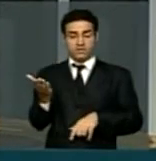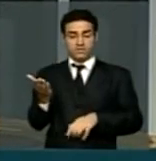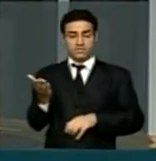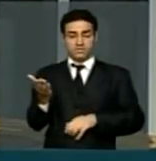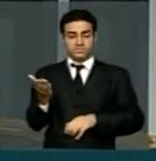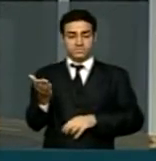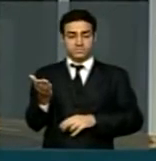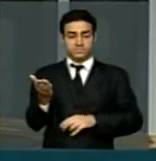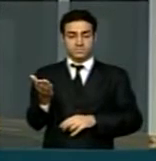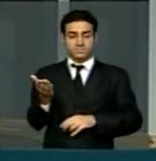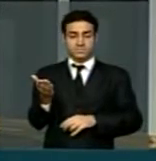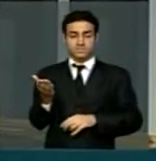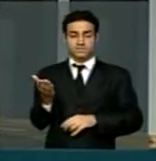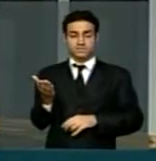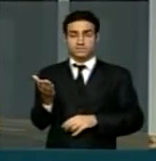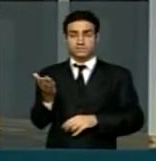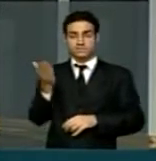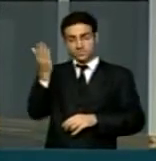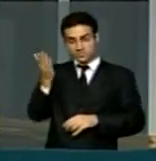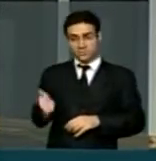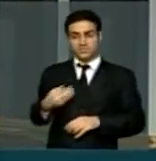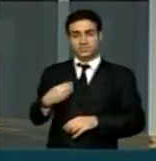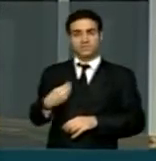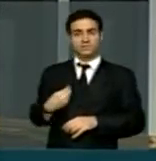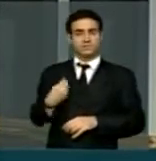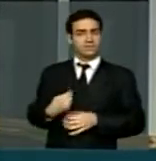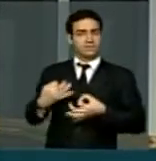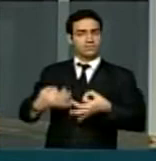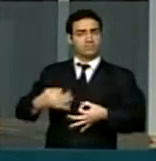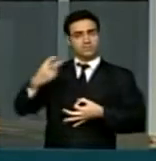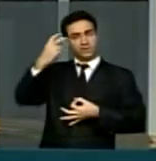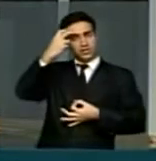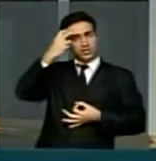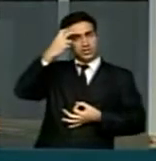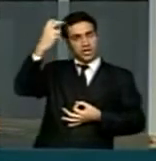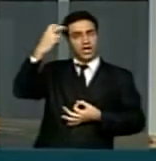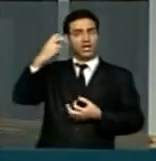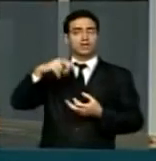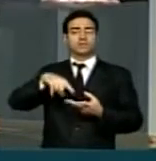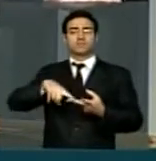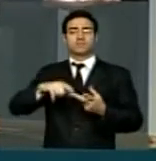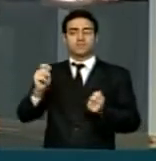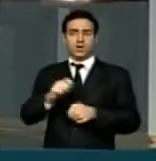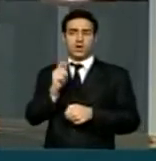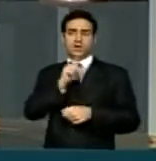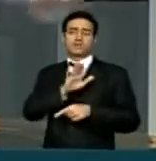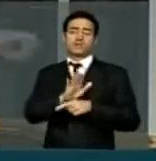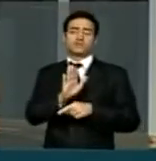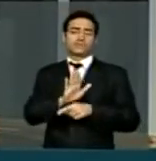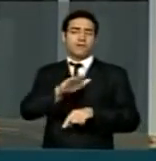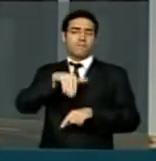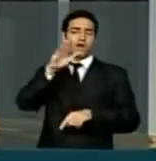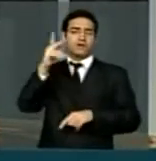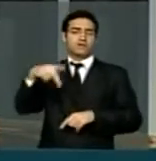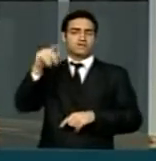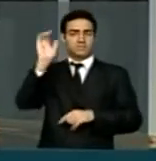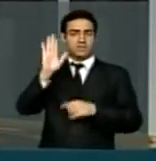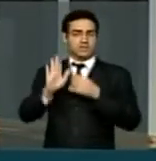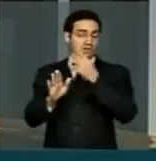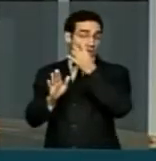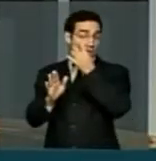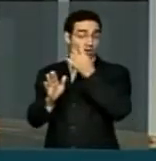no vigor da sua inteligência, que podia dar tanto contribuir para esse país, como é